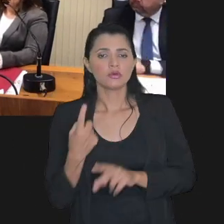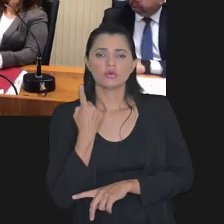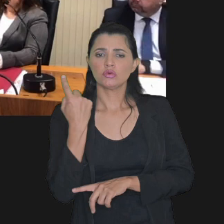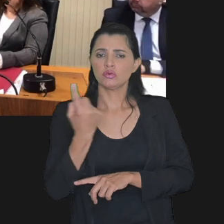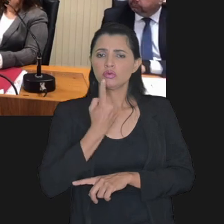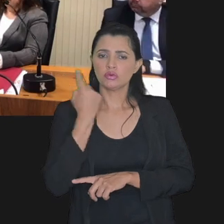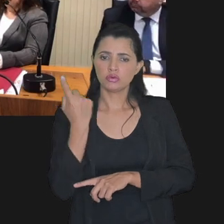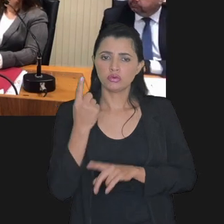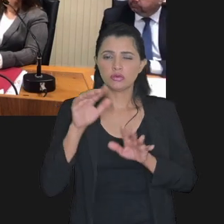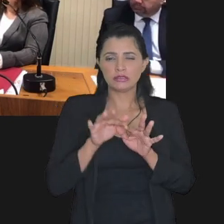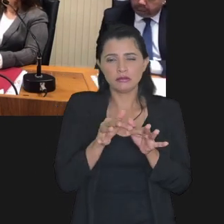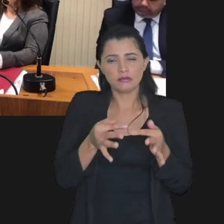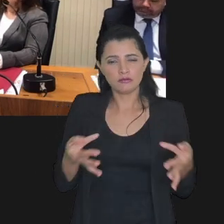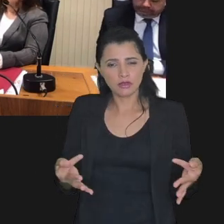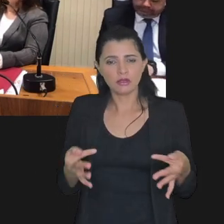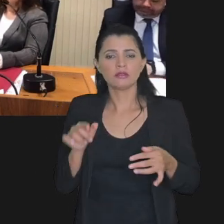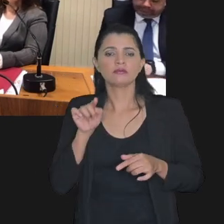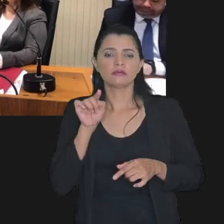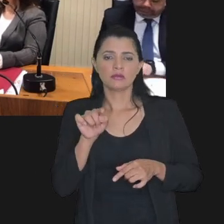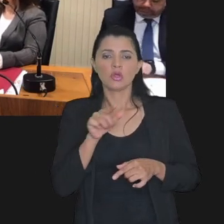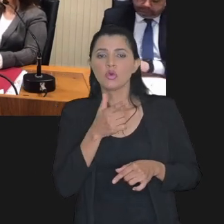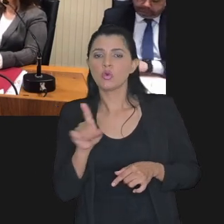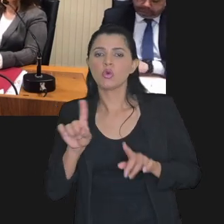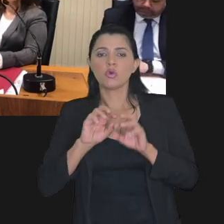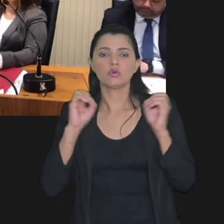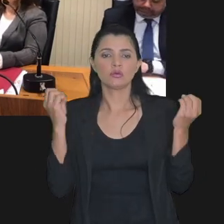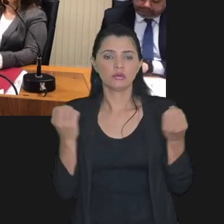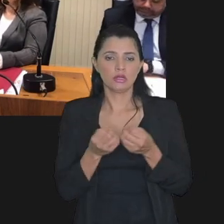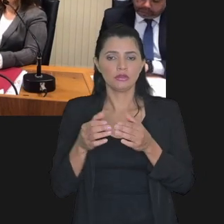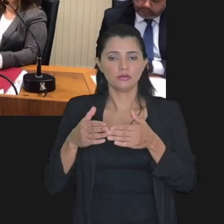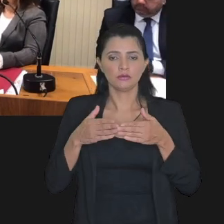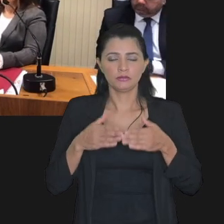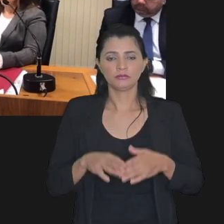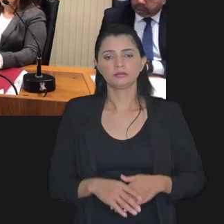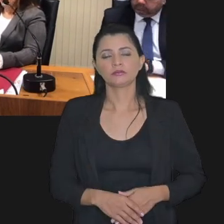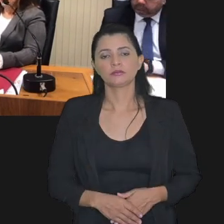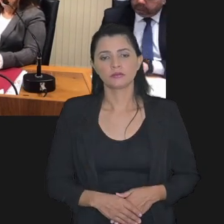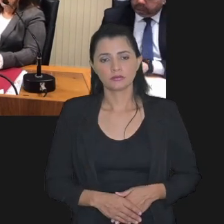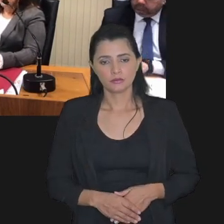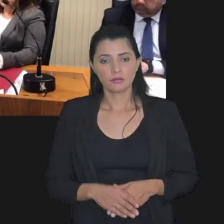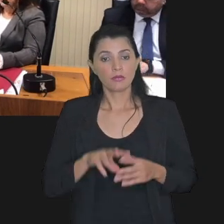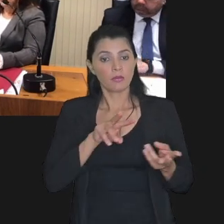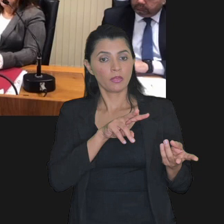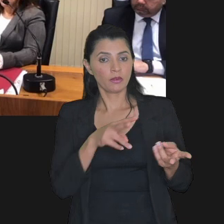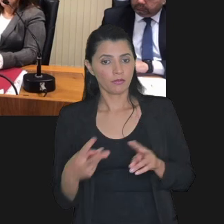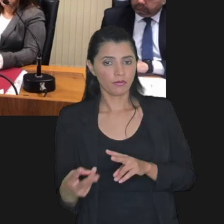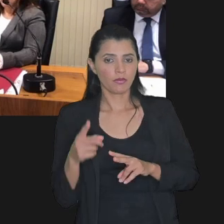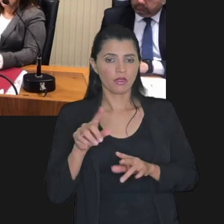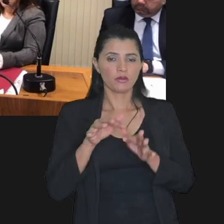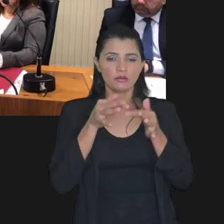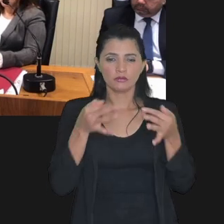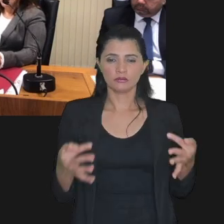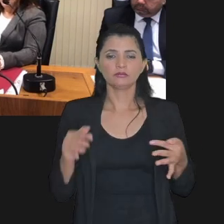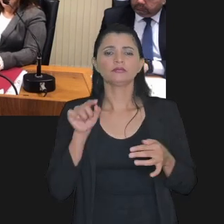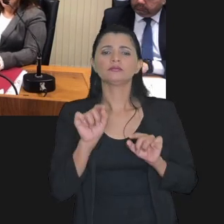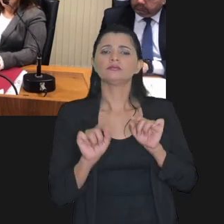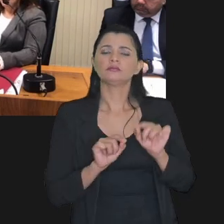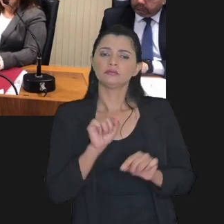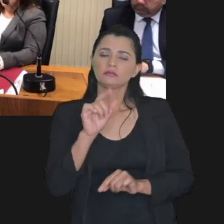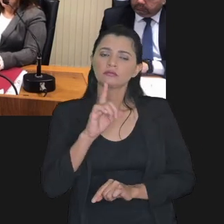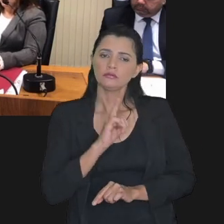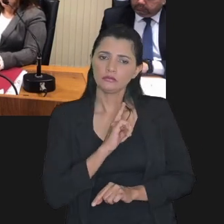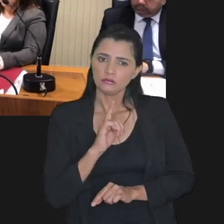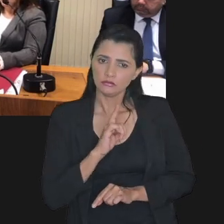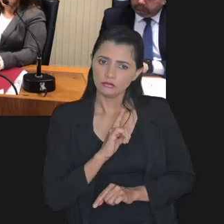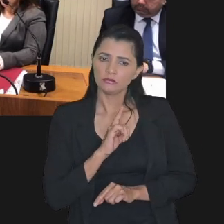individual simplificada próximo slide por favor a transação individual simplificada ela